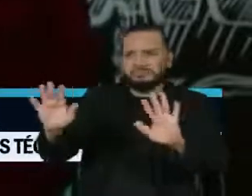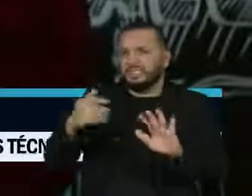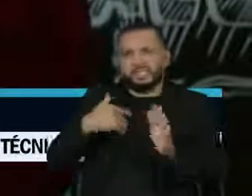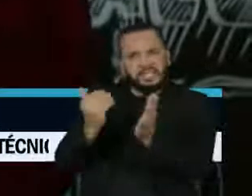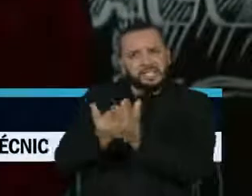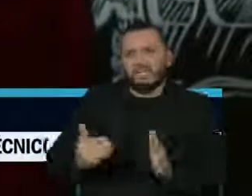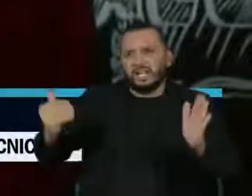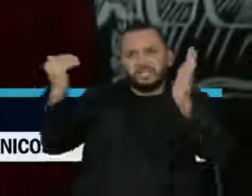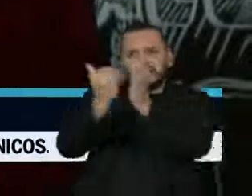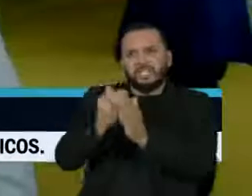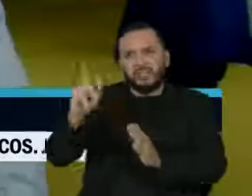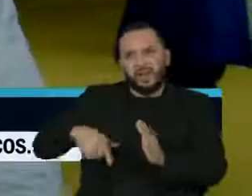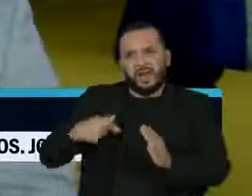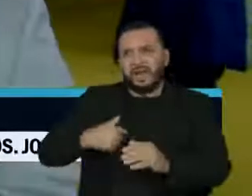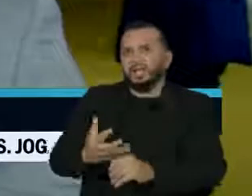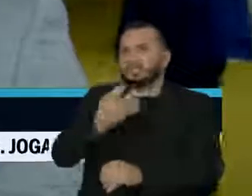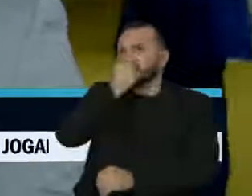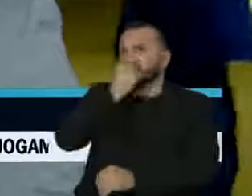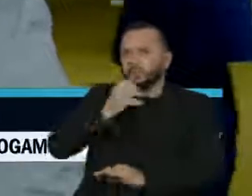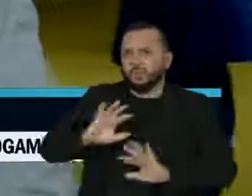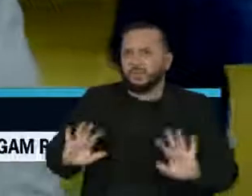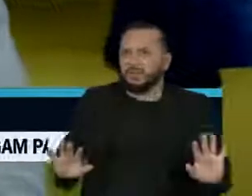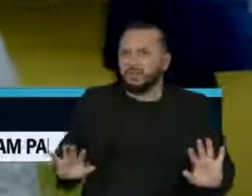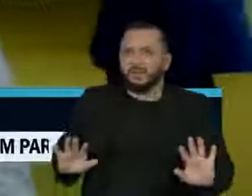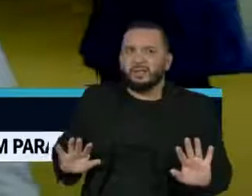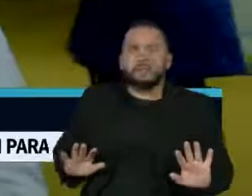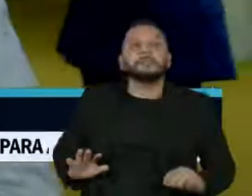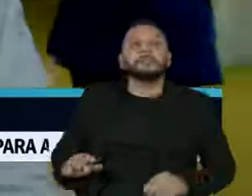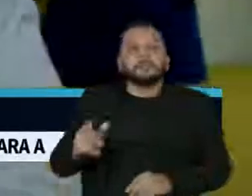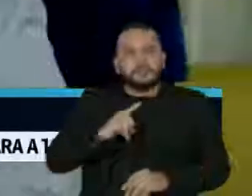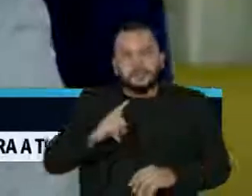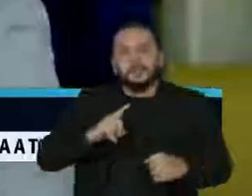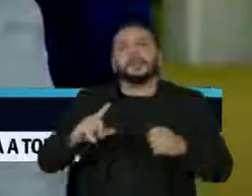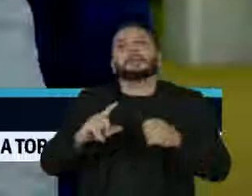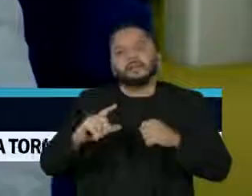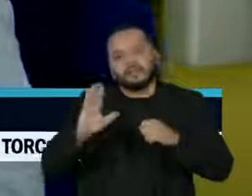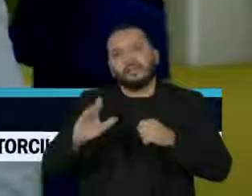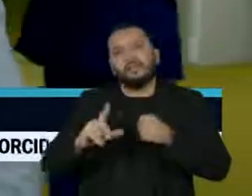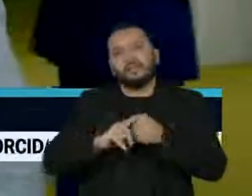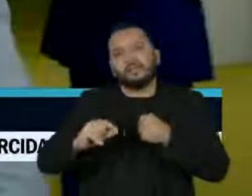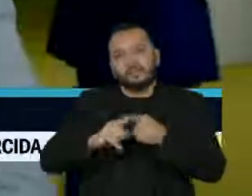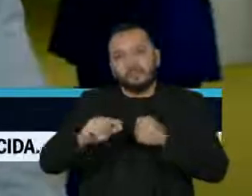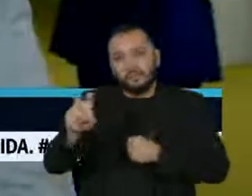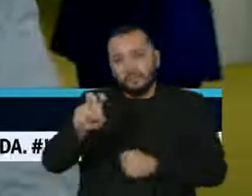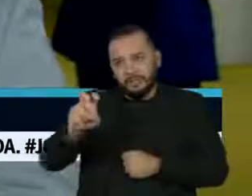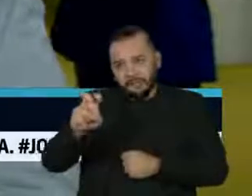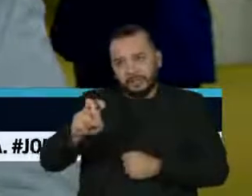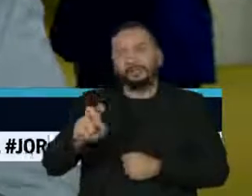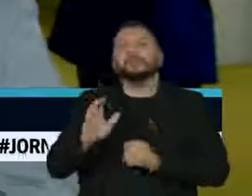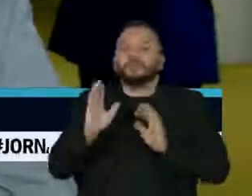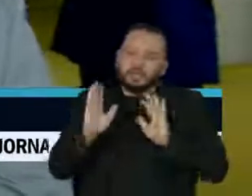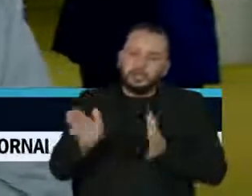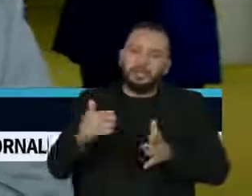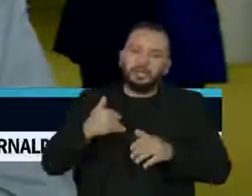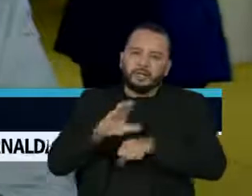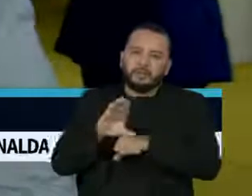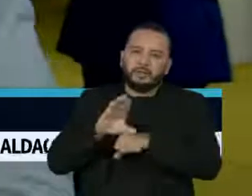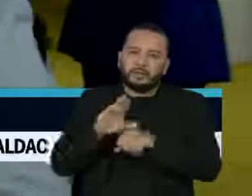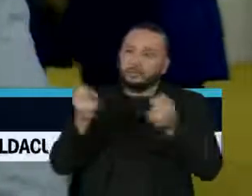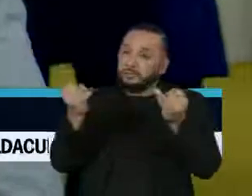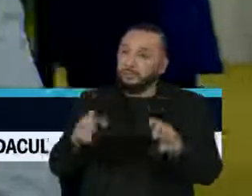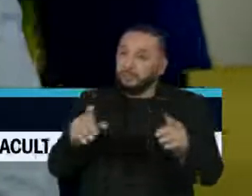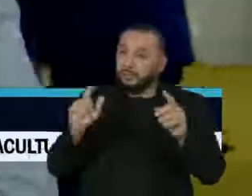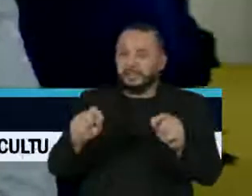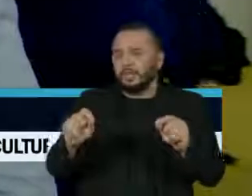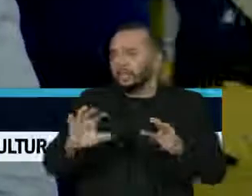ser considerados censura. Fere frontalmente o artigo 5º, o inciso 9º da Constituição, que trata